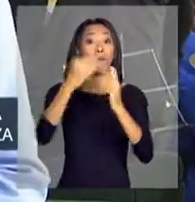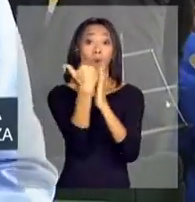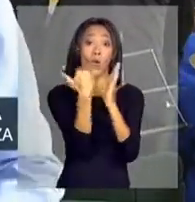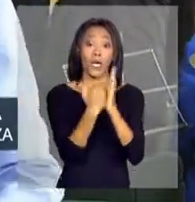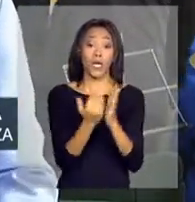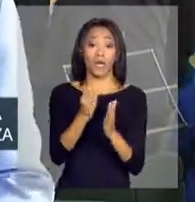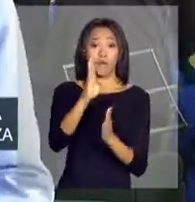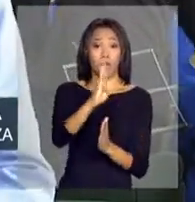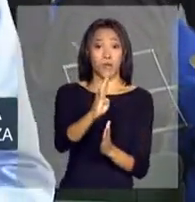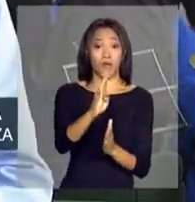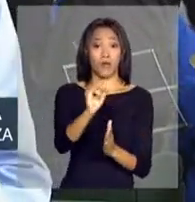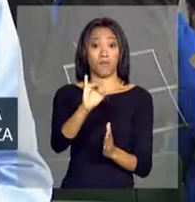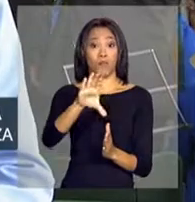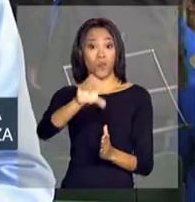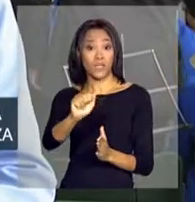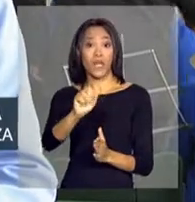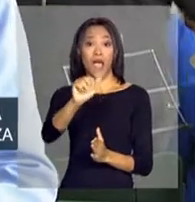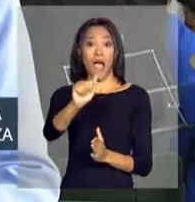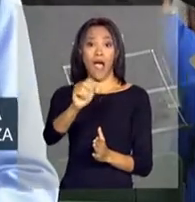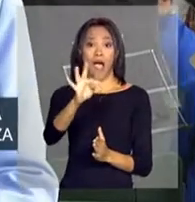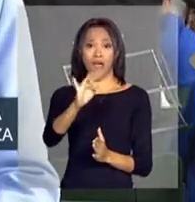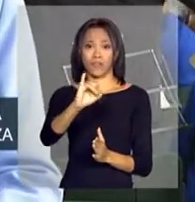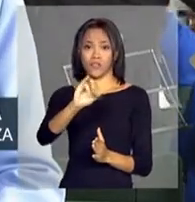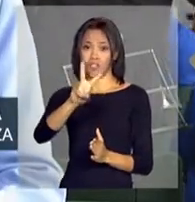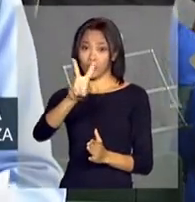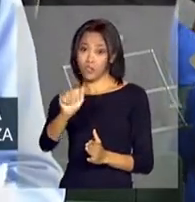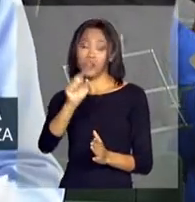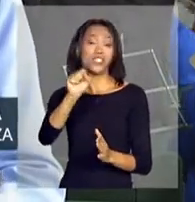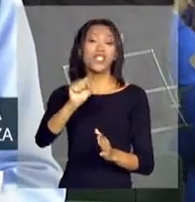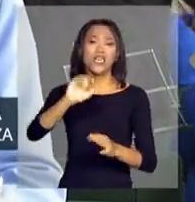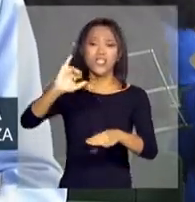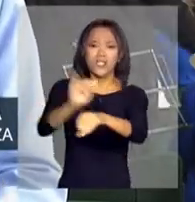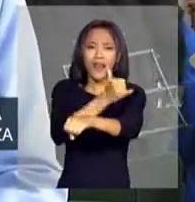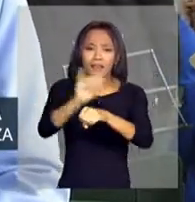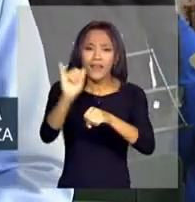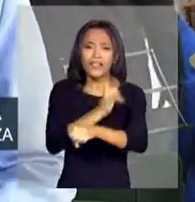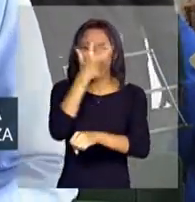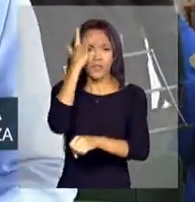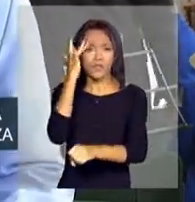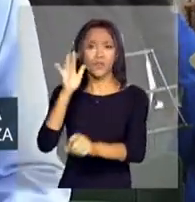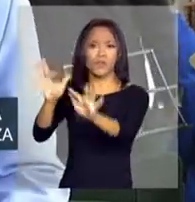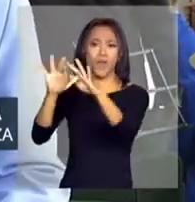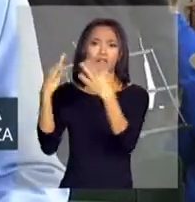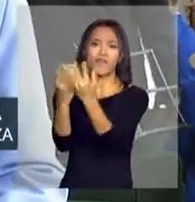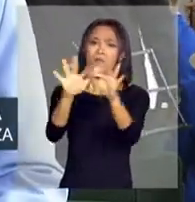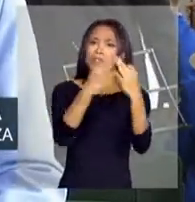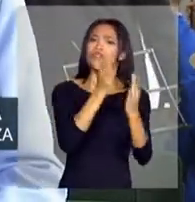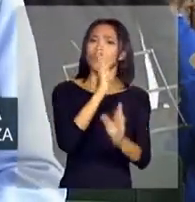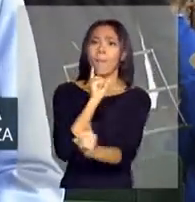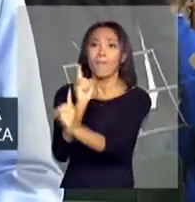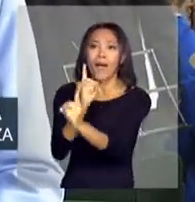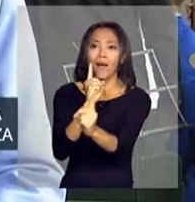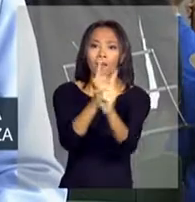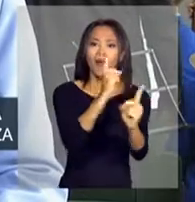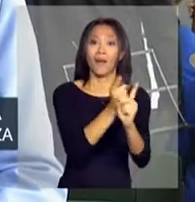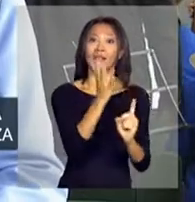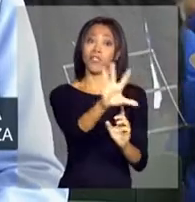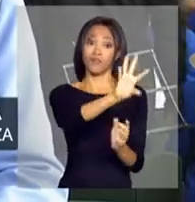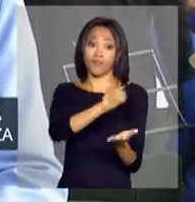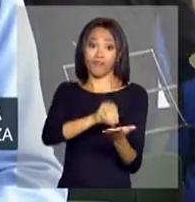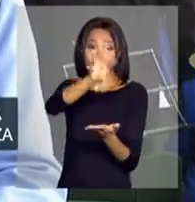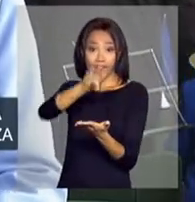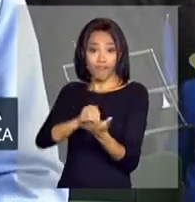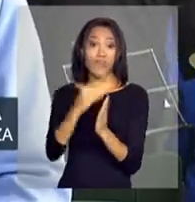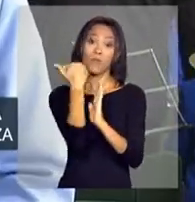Ativa, da ação Busca Ativa. Com a estratégia, as famílias foram identificadas e incluídas